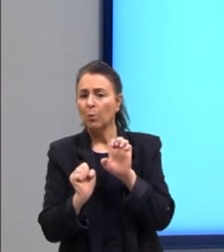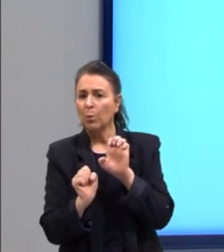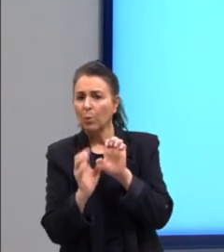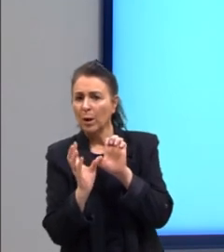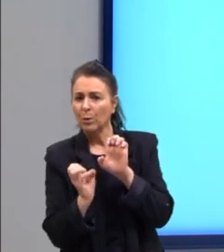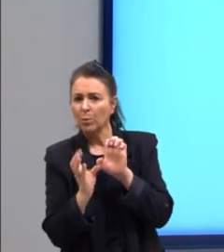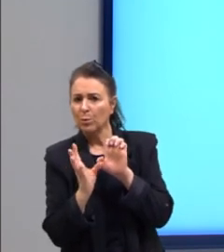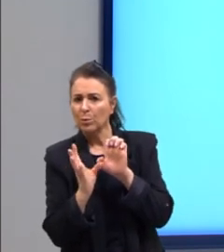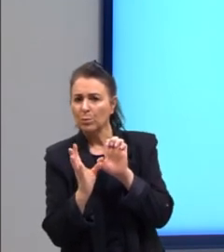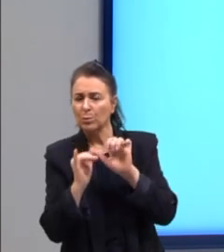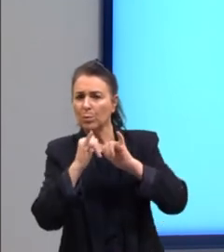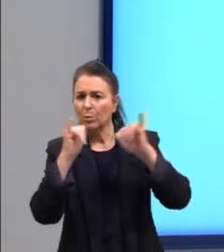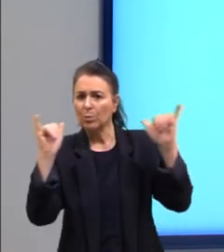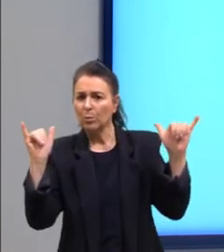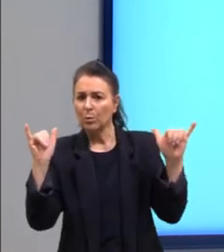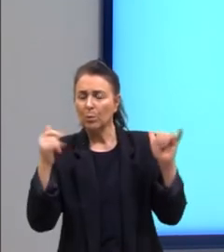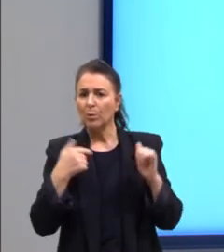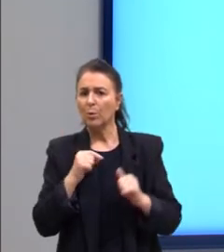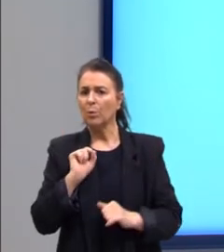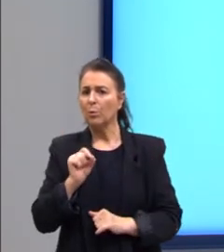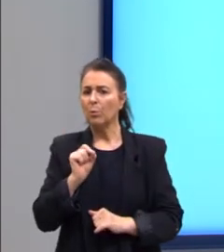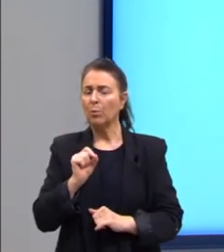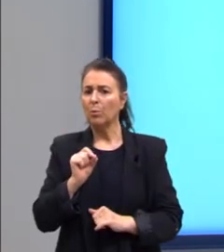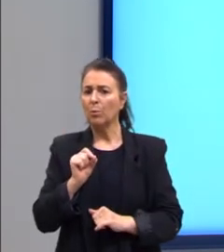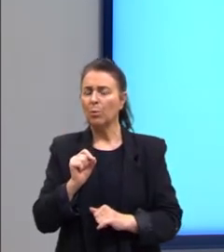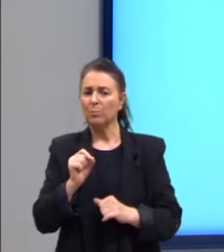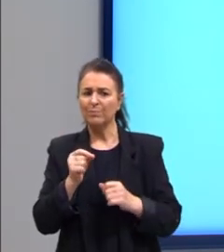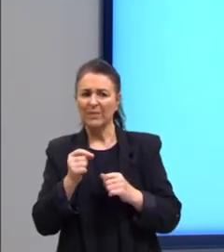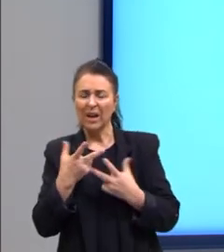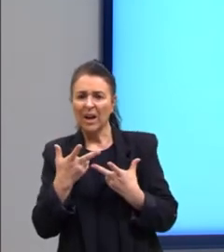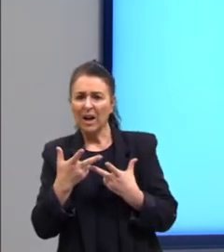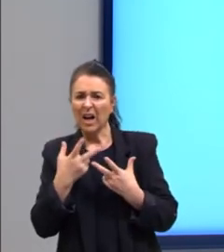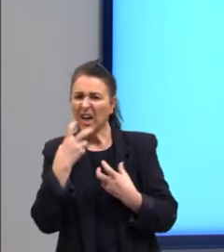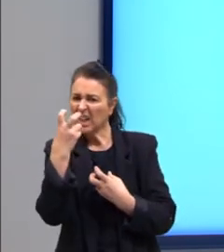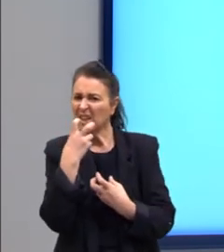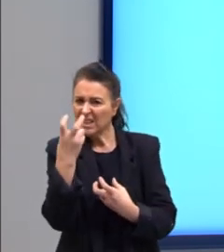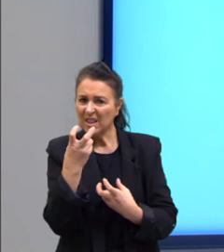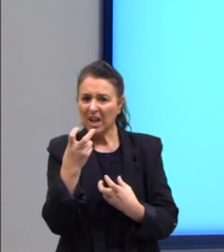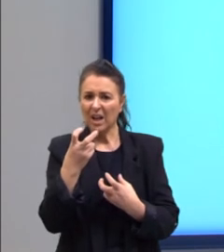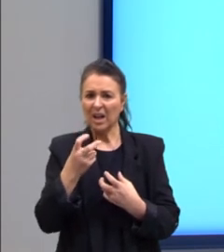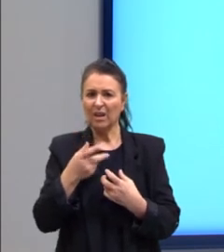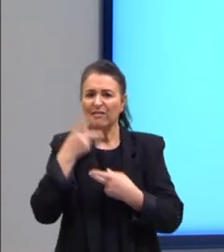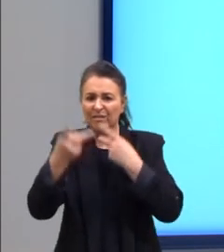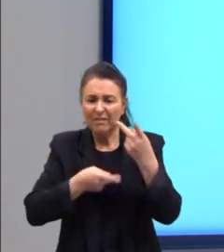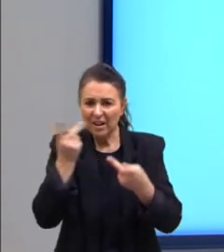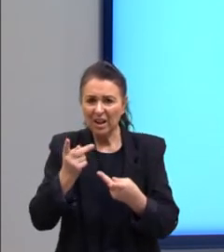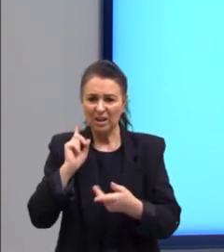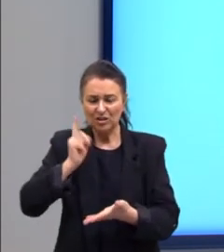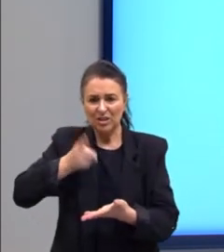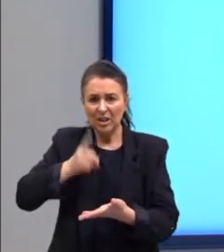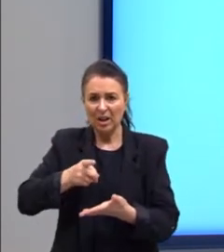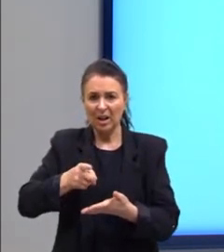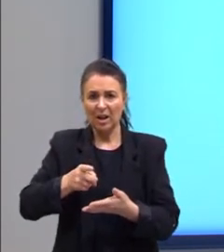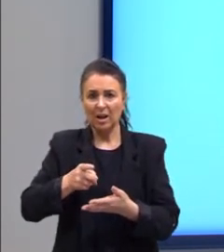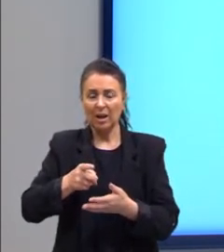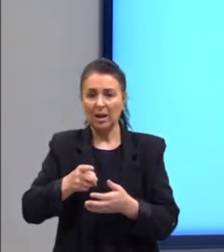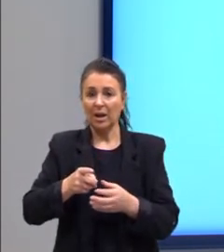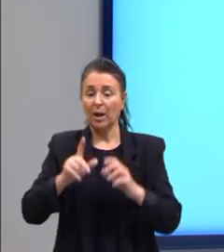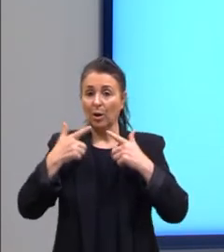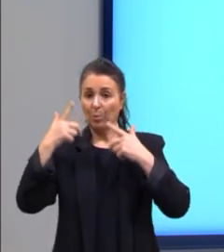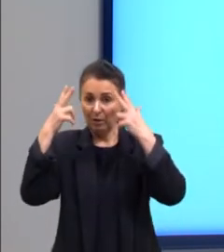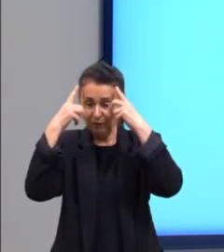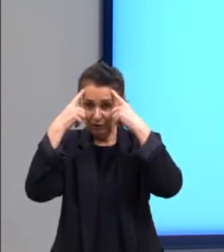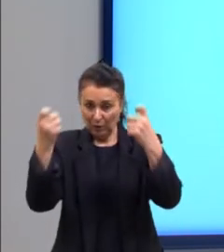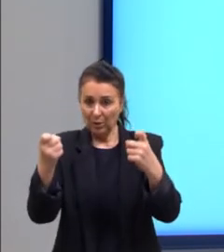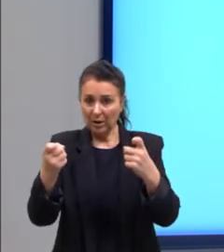o insulto é uma violência verbal. A quebra de ossos é uma violência